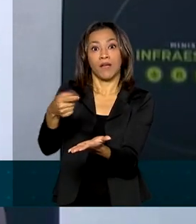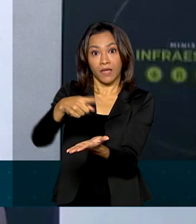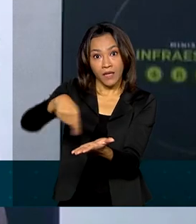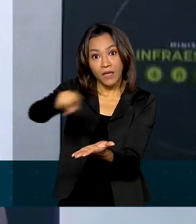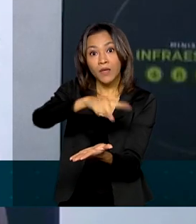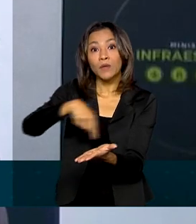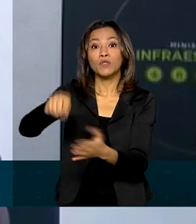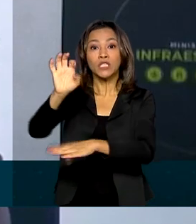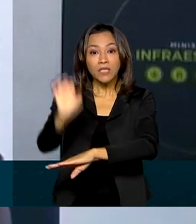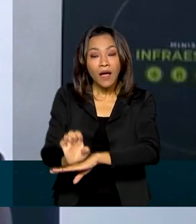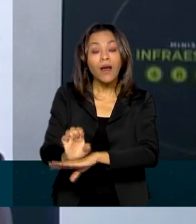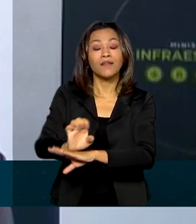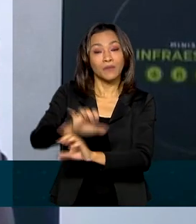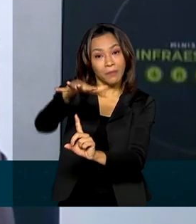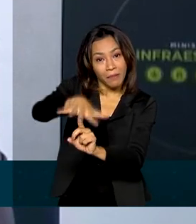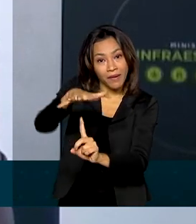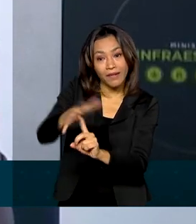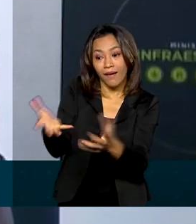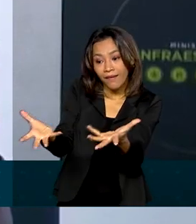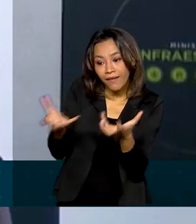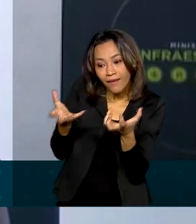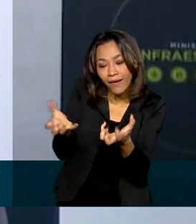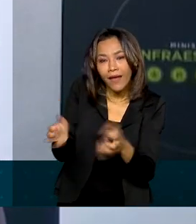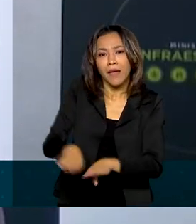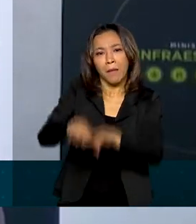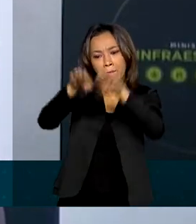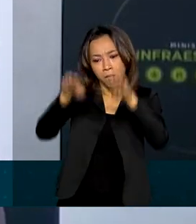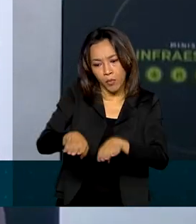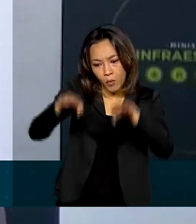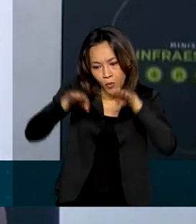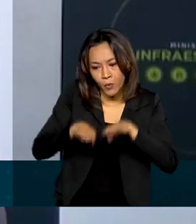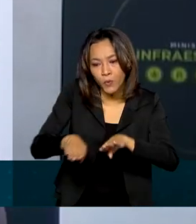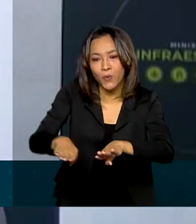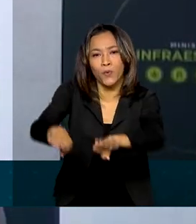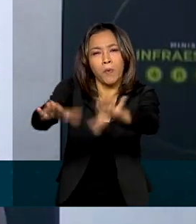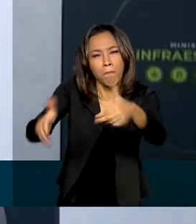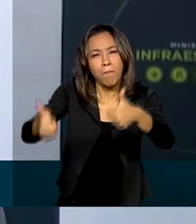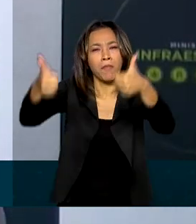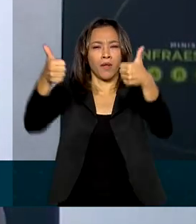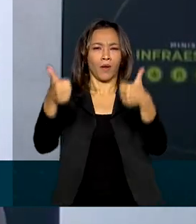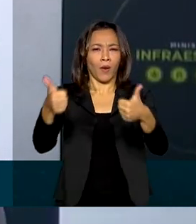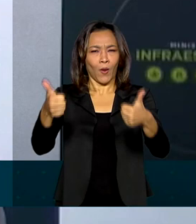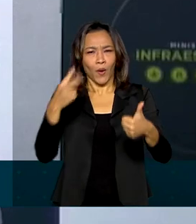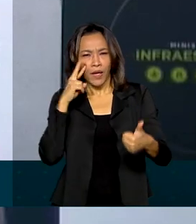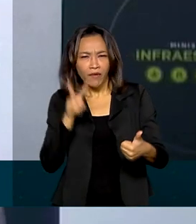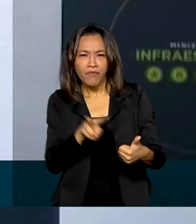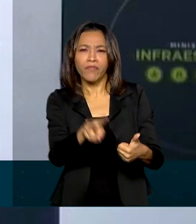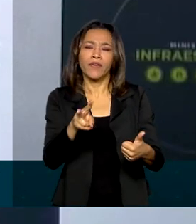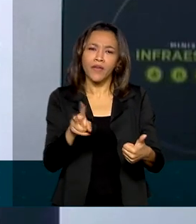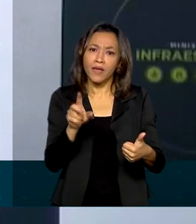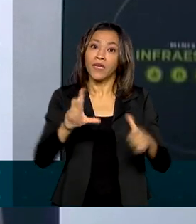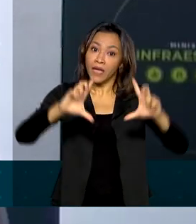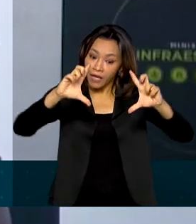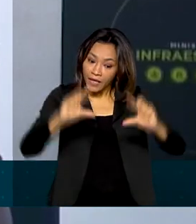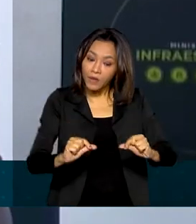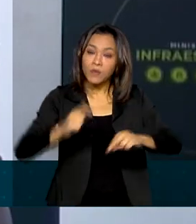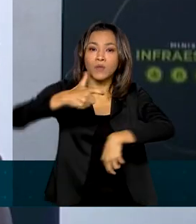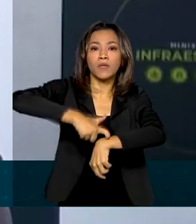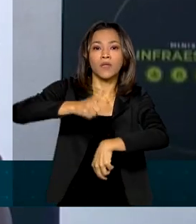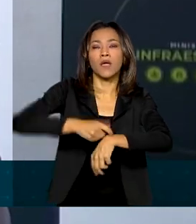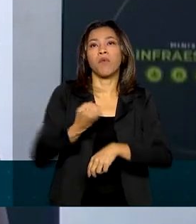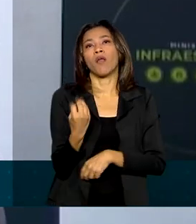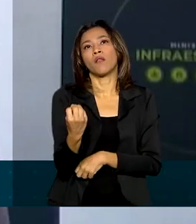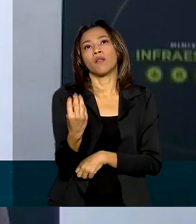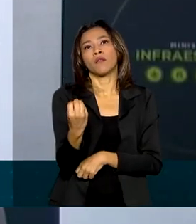paranaense quer no final das contas. Quer ver a duplicação acontecendo, quer ver o contorno acontecendo, quer diminuir o seu tempo de